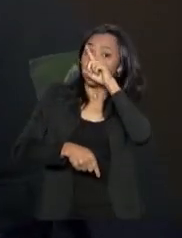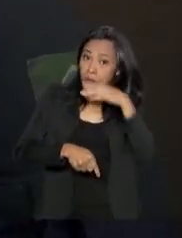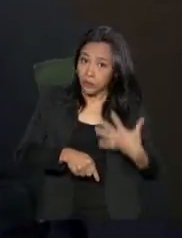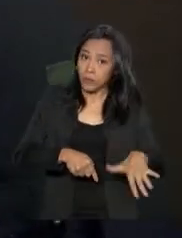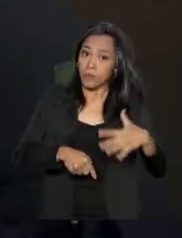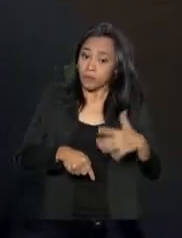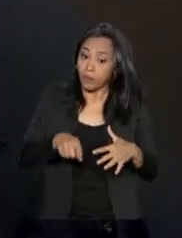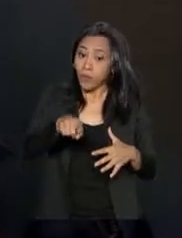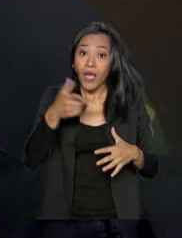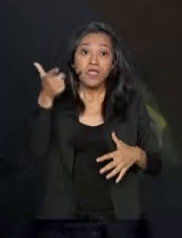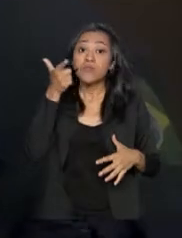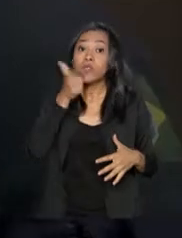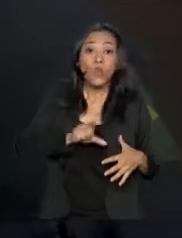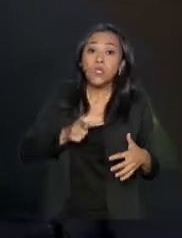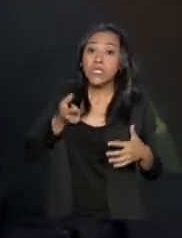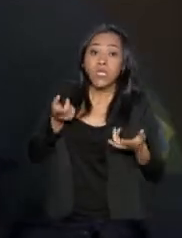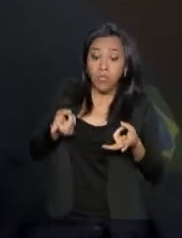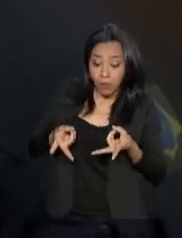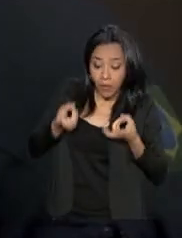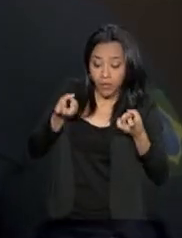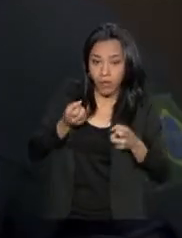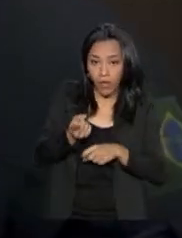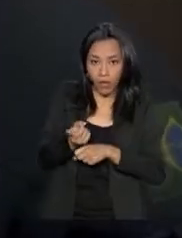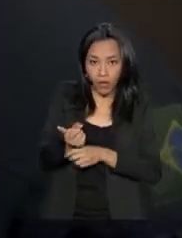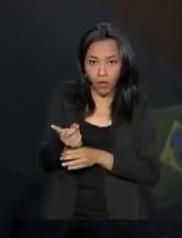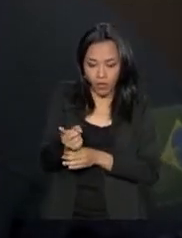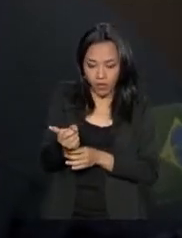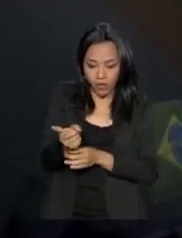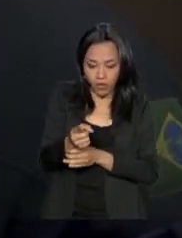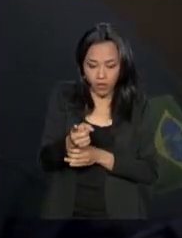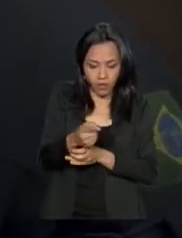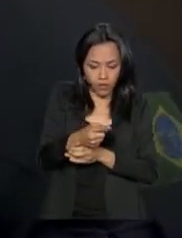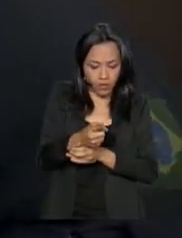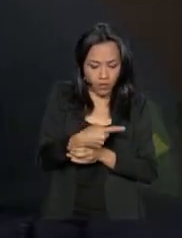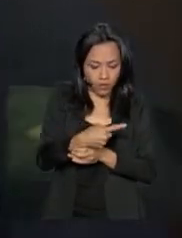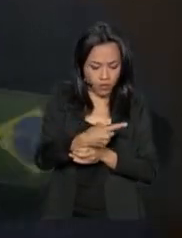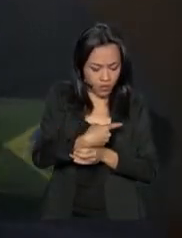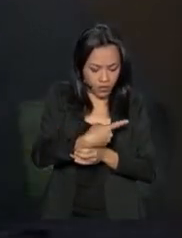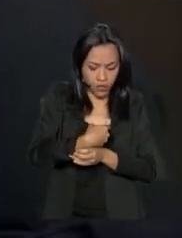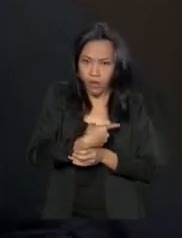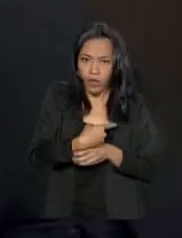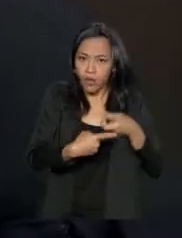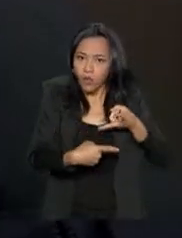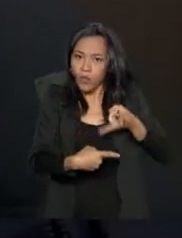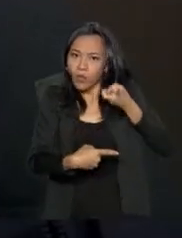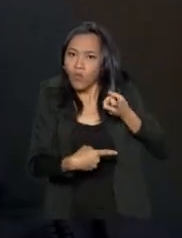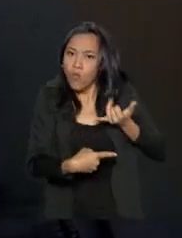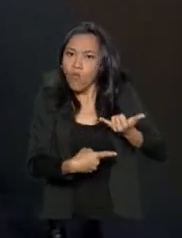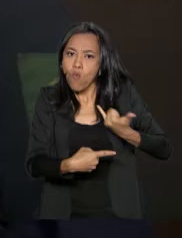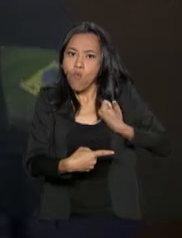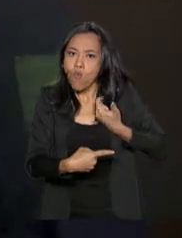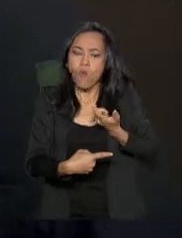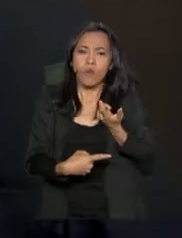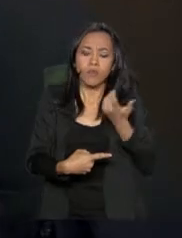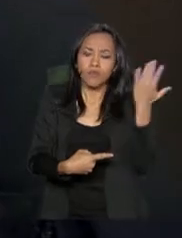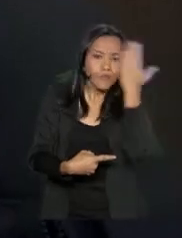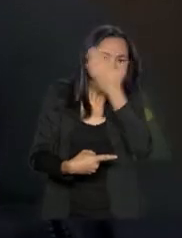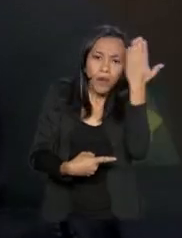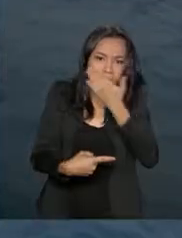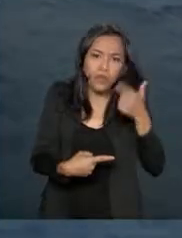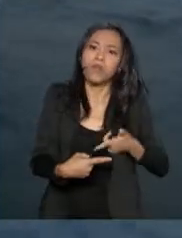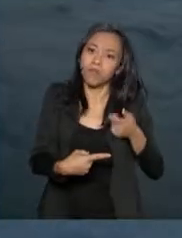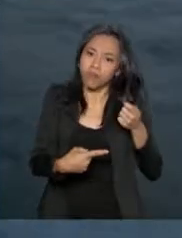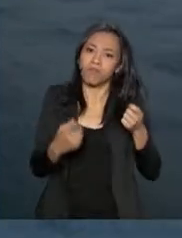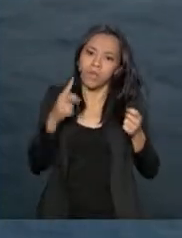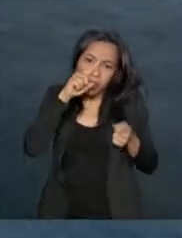não são perceptíveis no radar, ou então visualmente, que são quase que transparentes, que podem atingir o